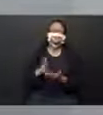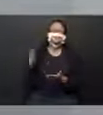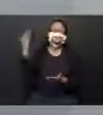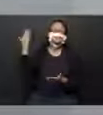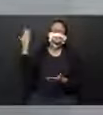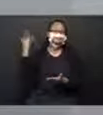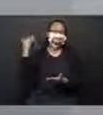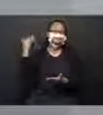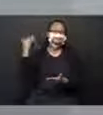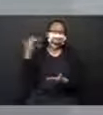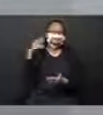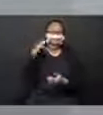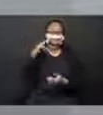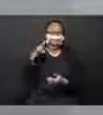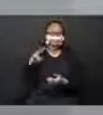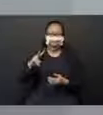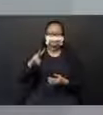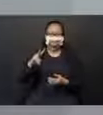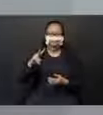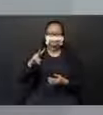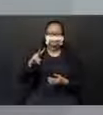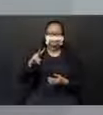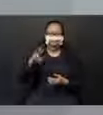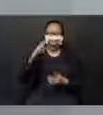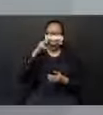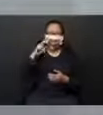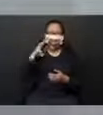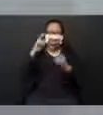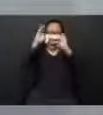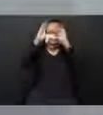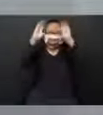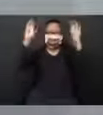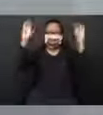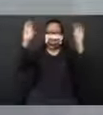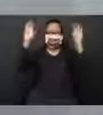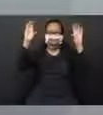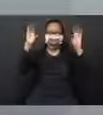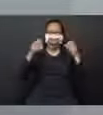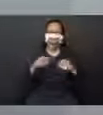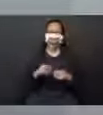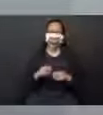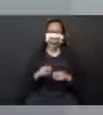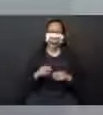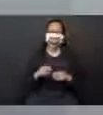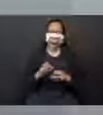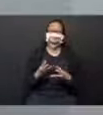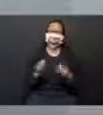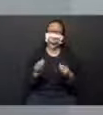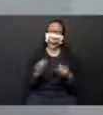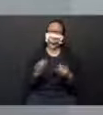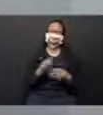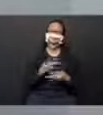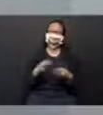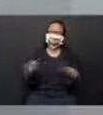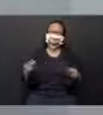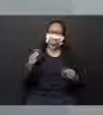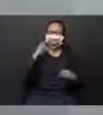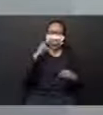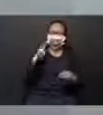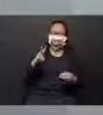no módulo 1, a observação do céu. E quanta coisa nós vimos nessas observações?